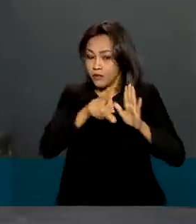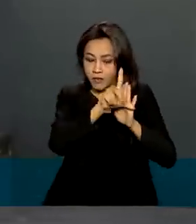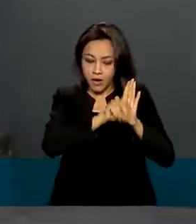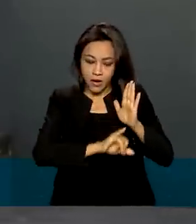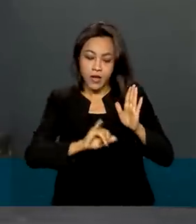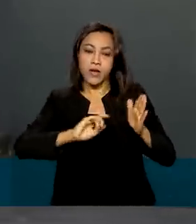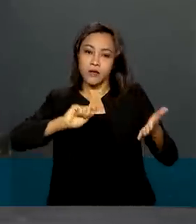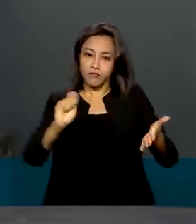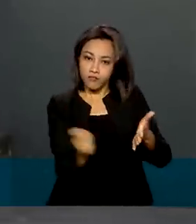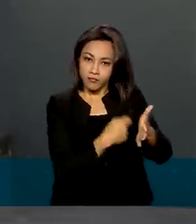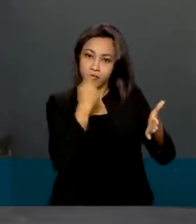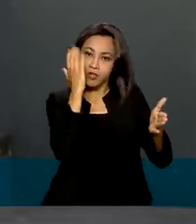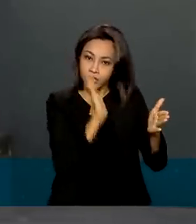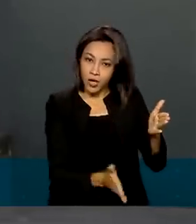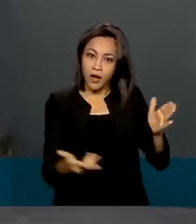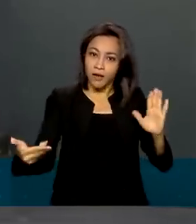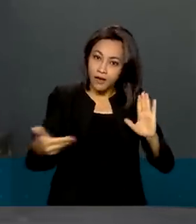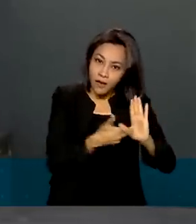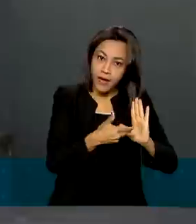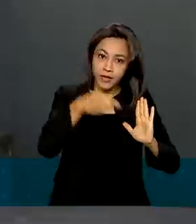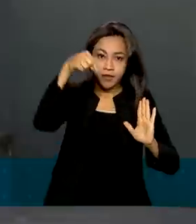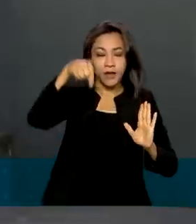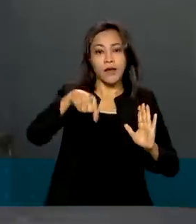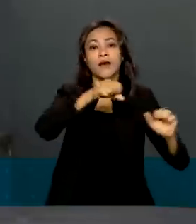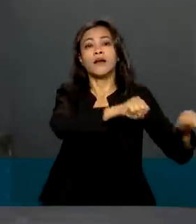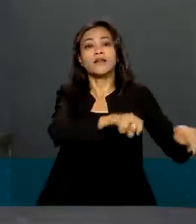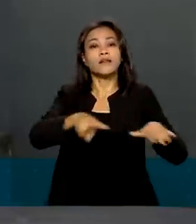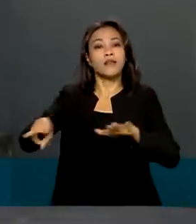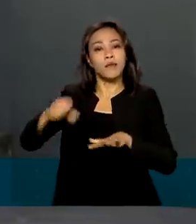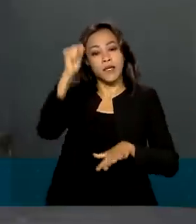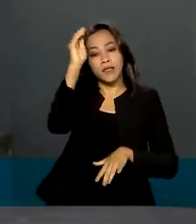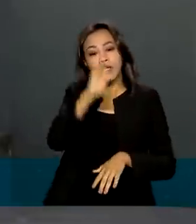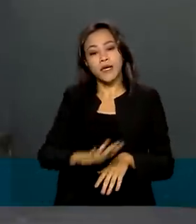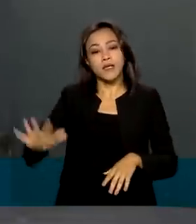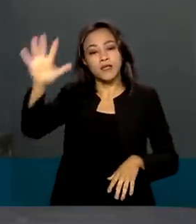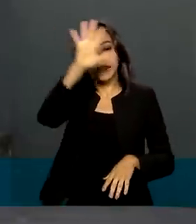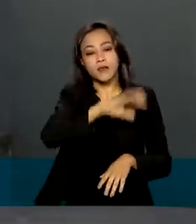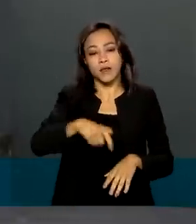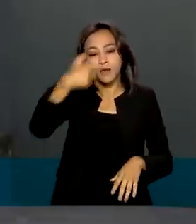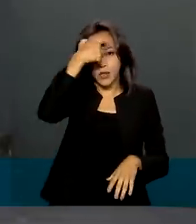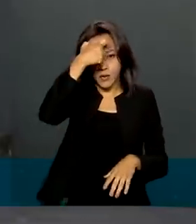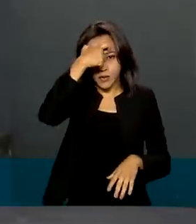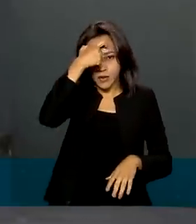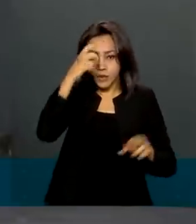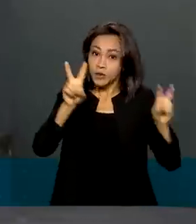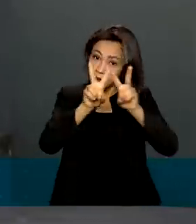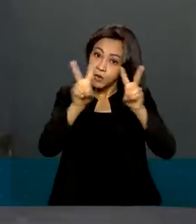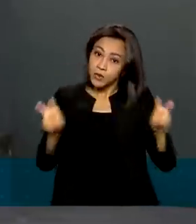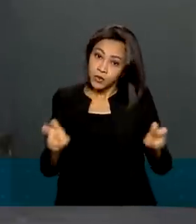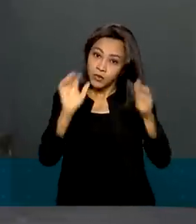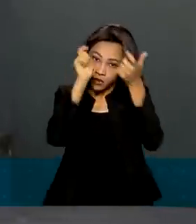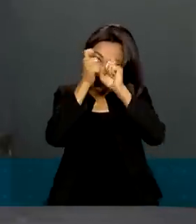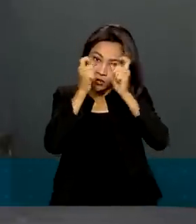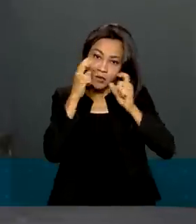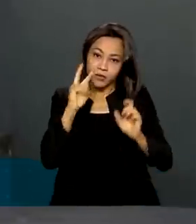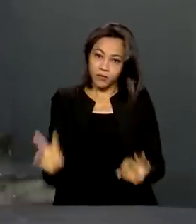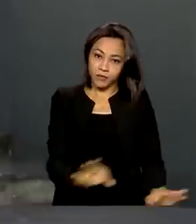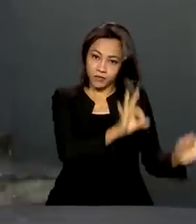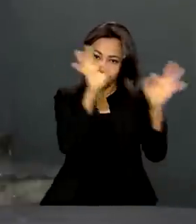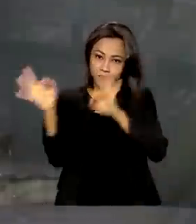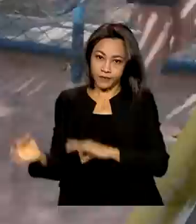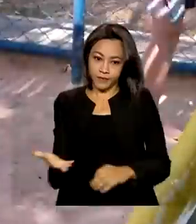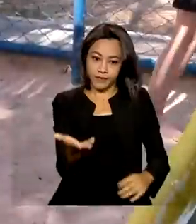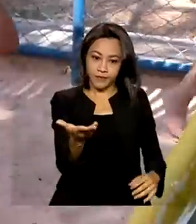agora e esta é a Semana Nacional de Conscientização sobre o TDAH. Vamos ver na reportagem.